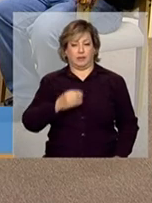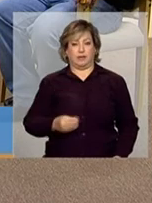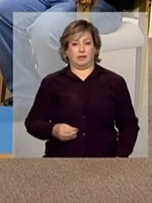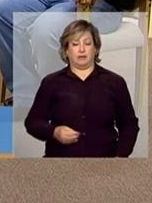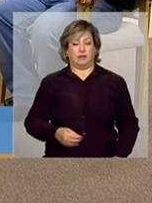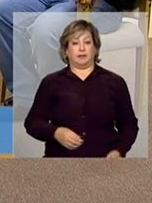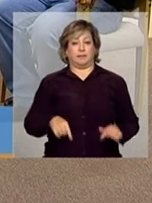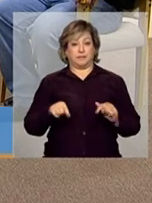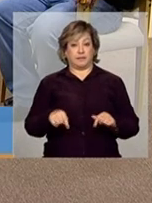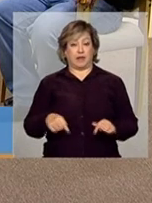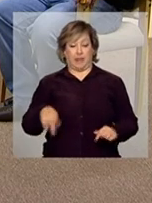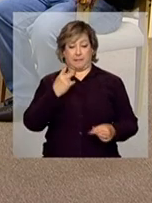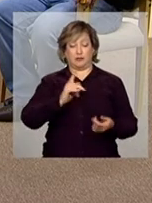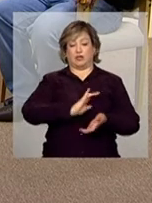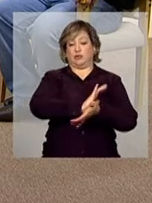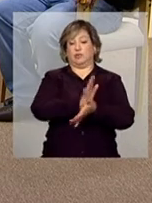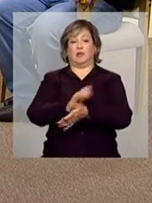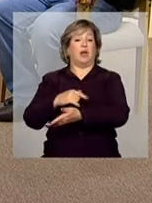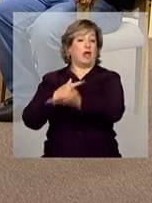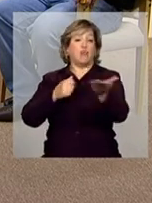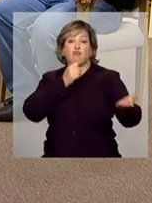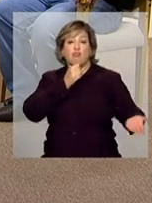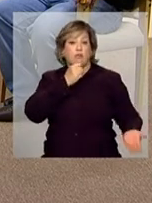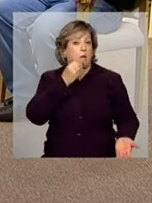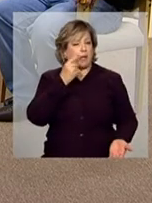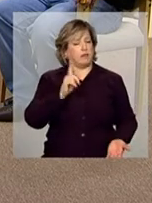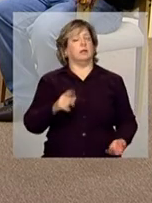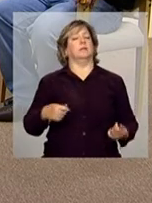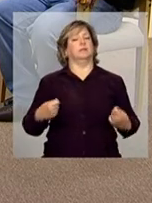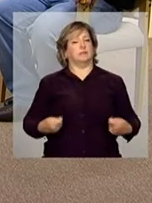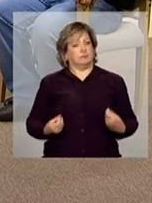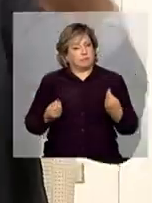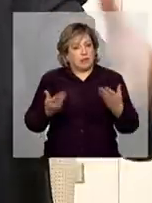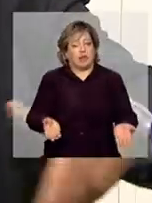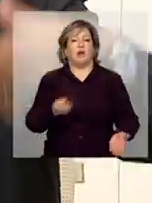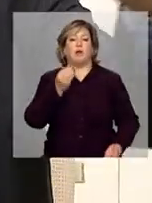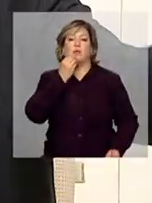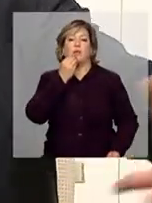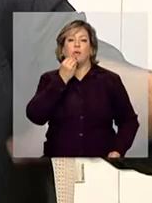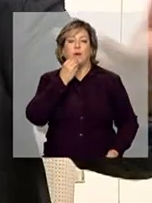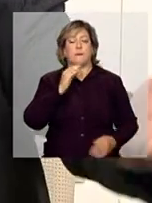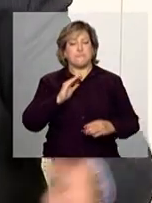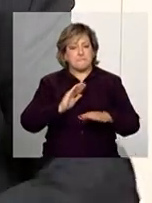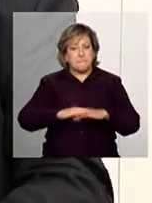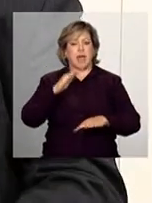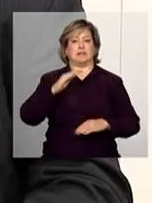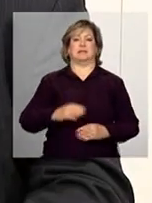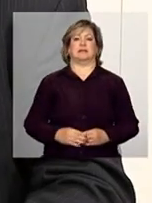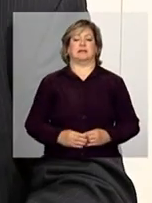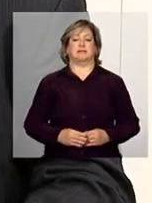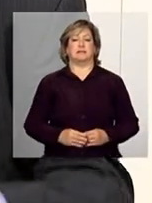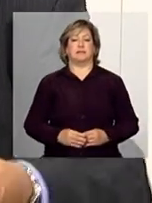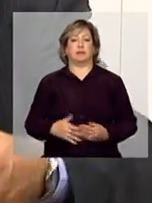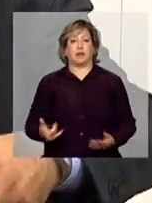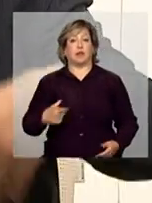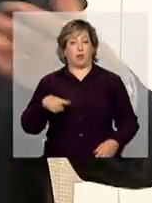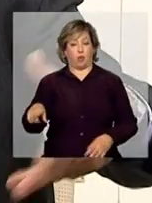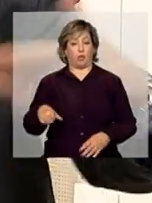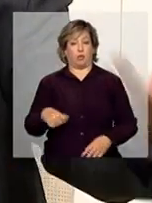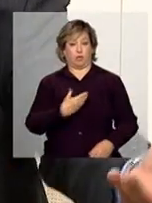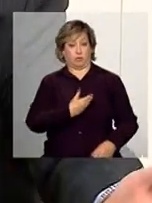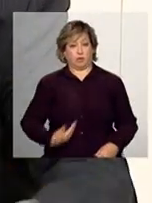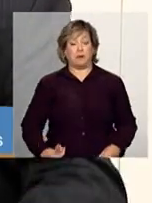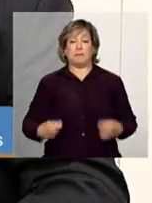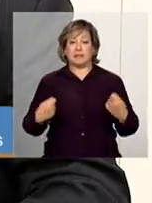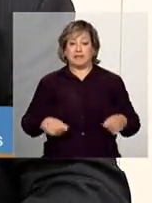Os excluídos não tiveram oportunidades até hoje. Então, você tem que criar mais oportunidades. E o Estado tem que criar